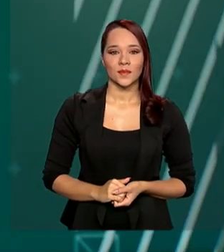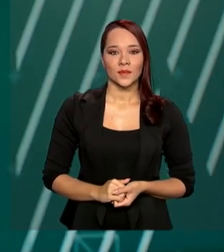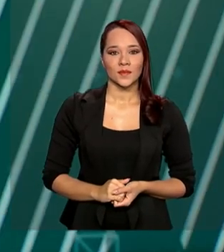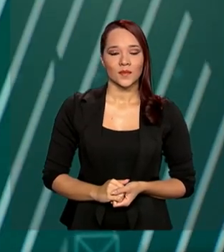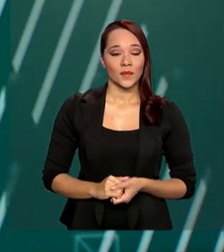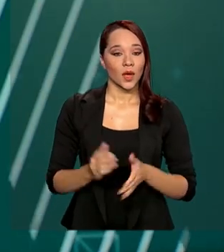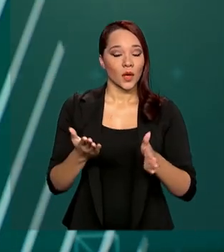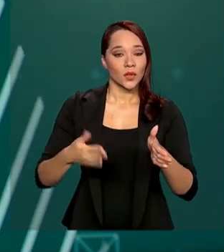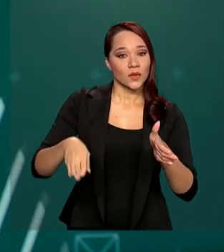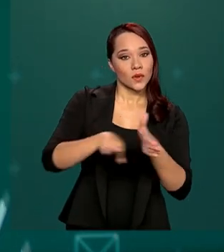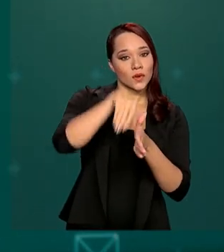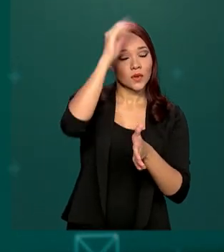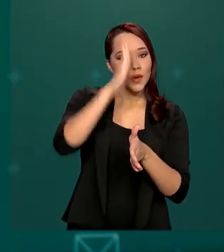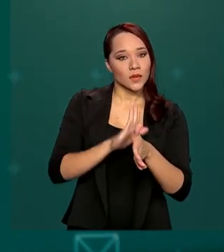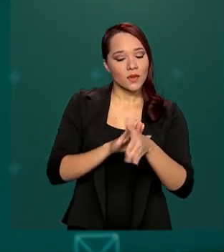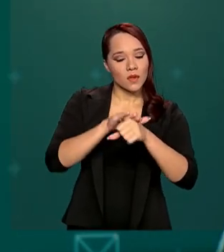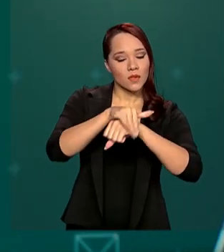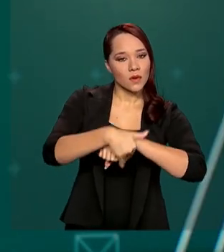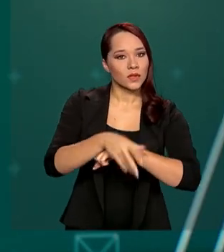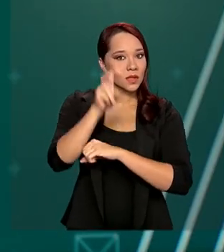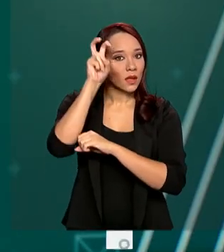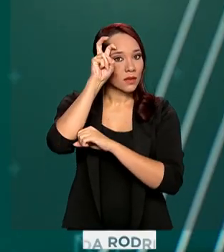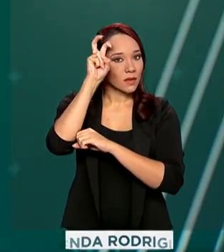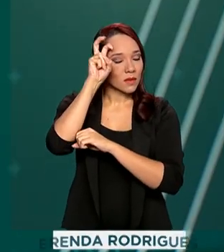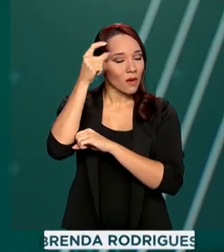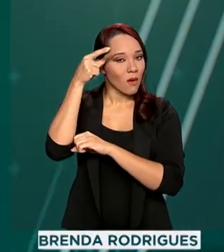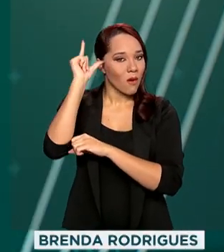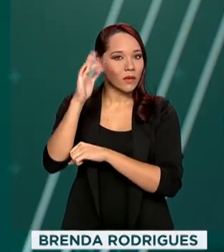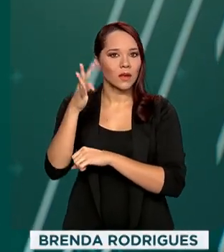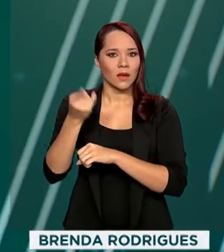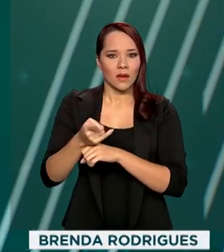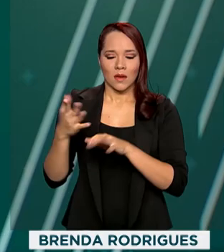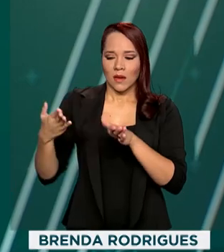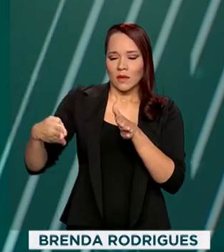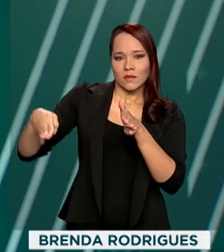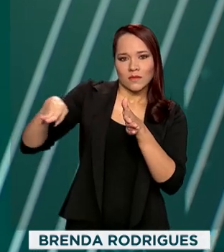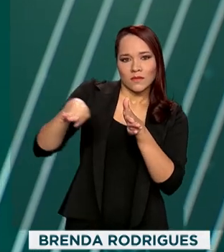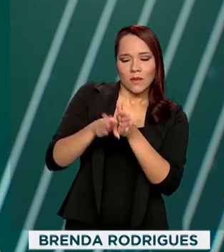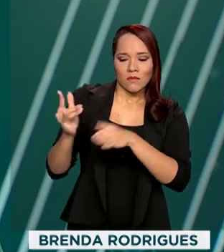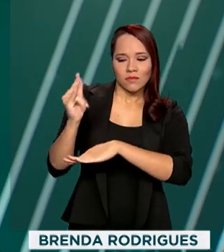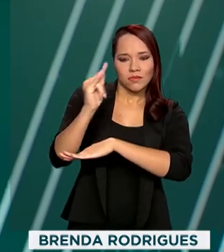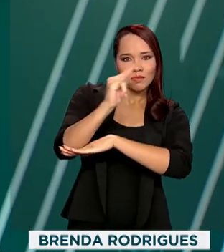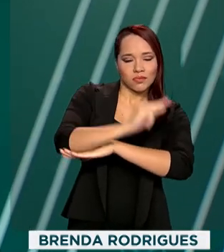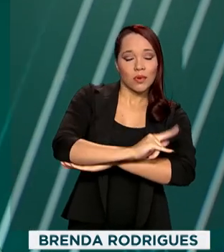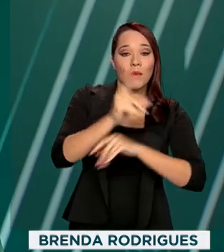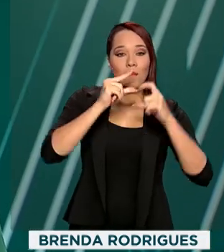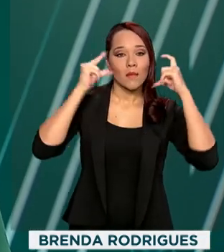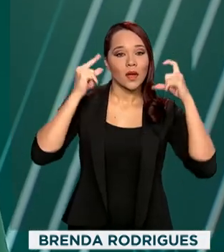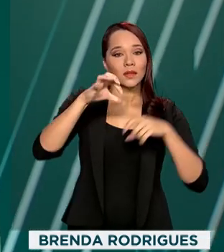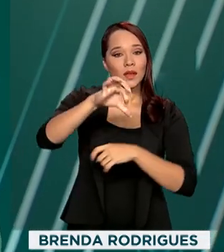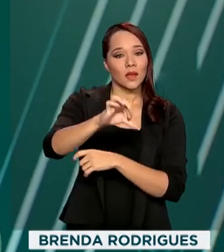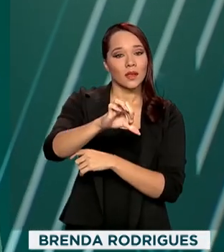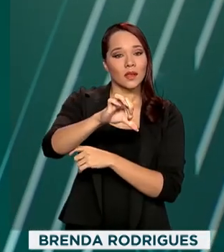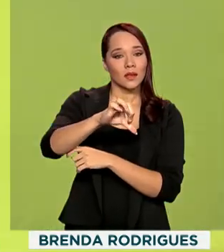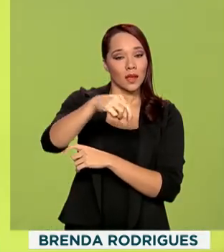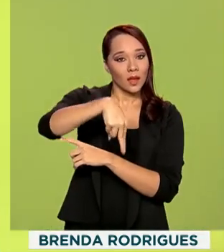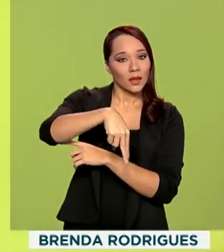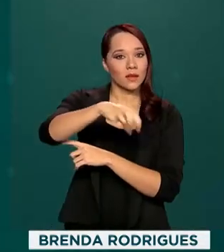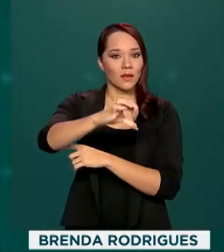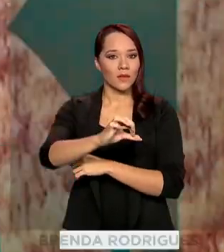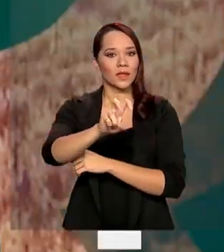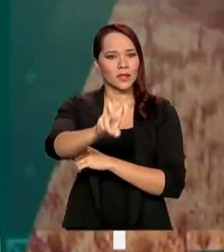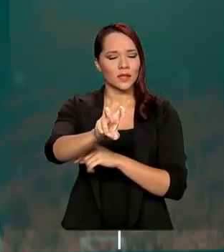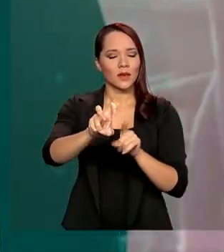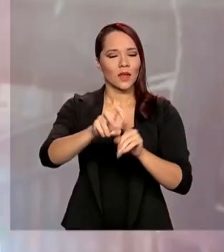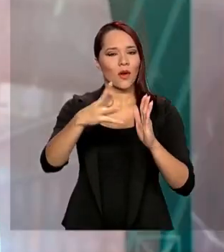Chegou ao Brasil na noite dessa quinta-feira mais um carregamento de máscaras do tipo N95, modelo mais